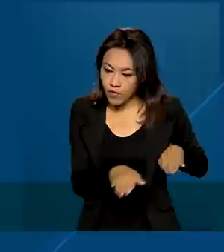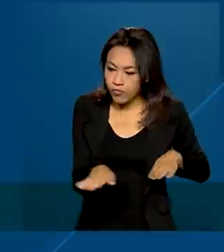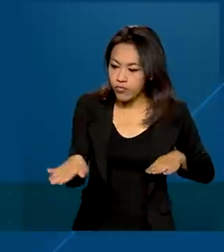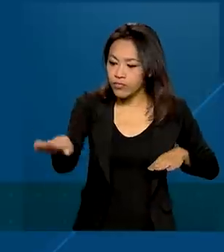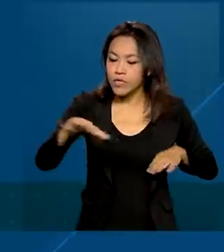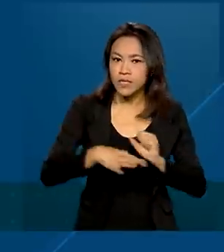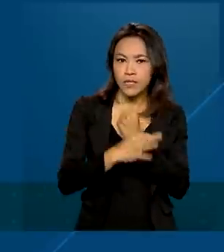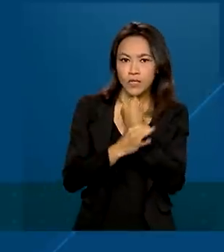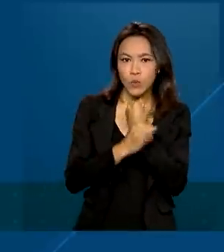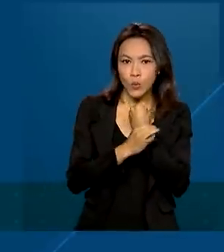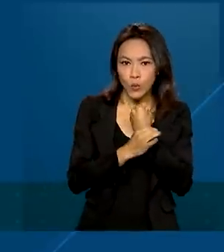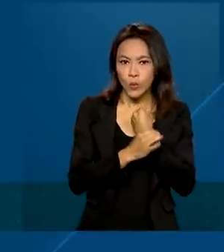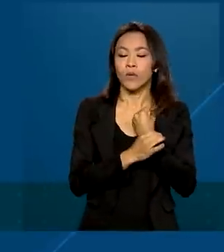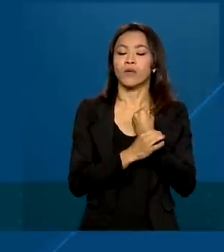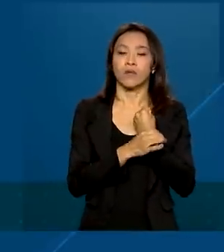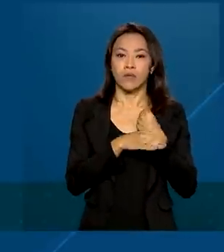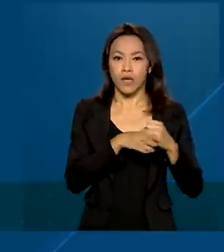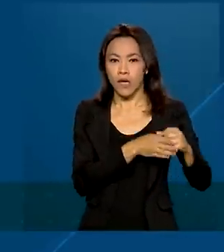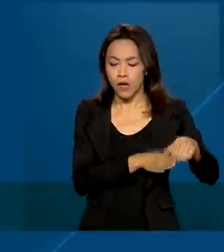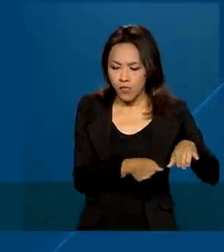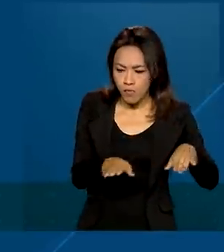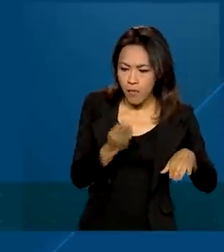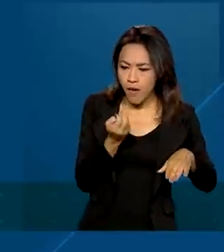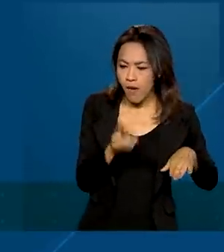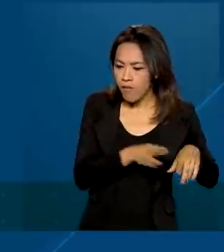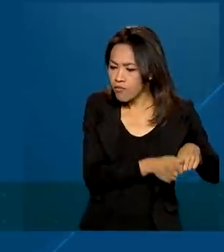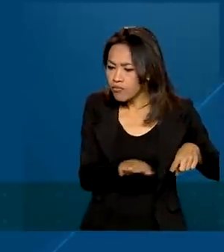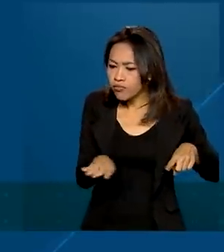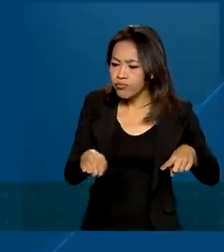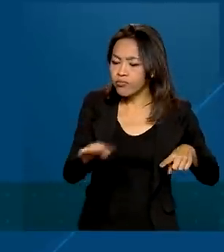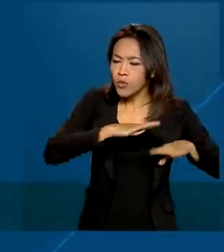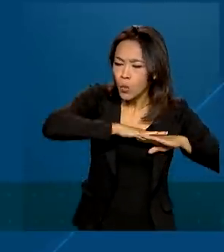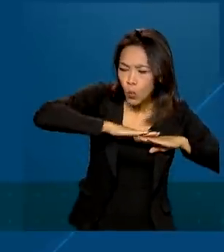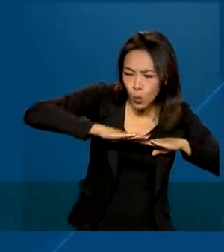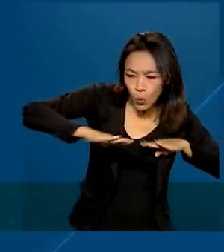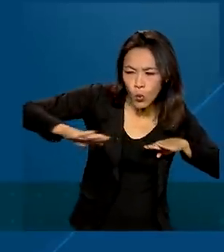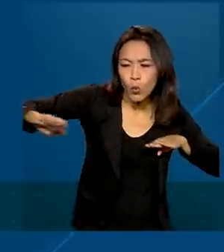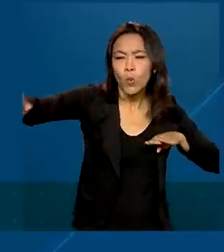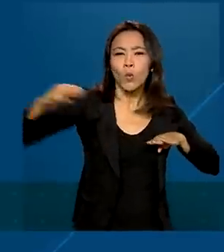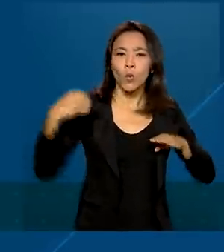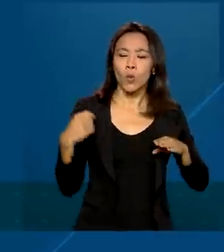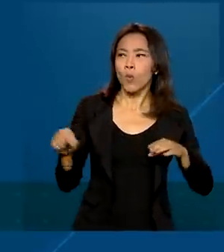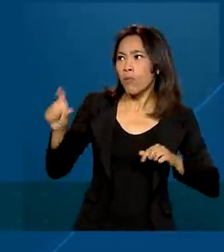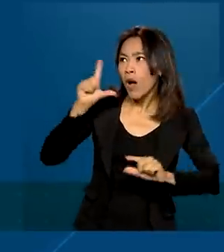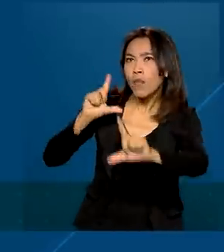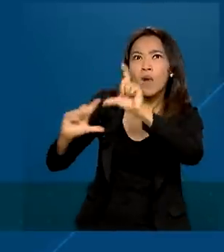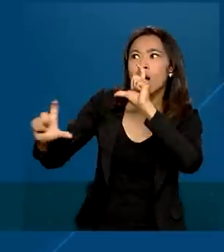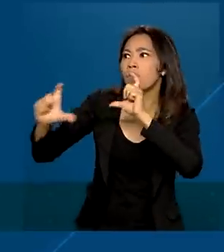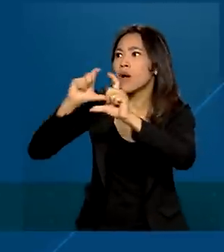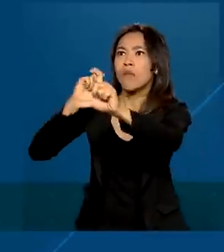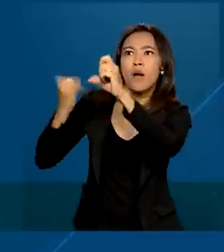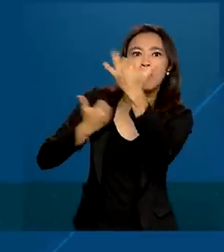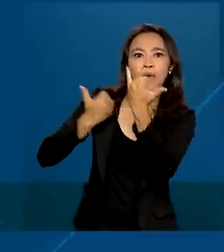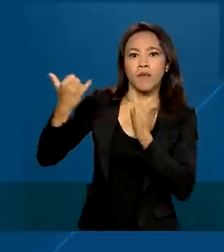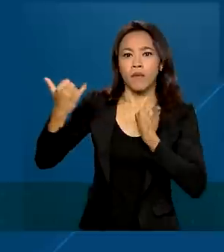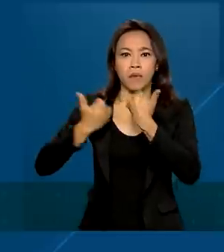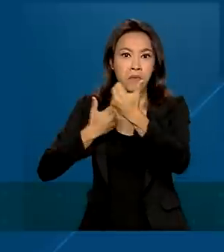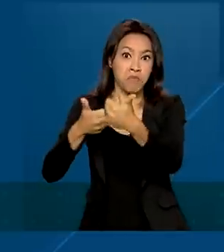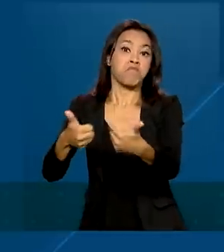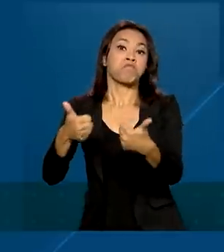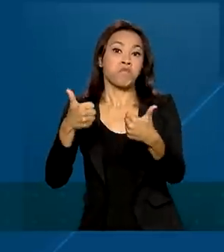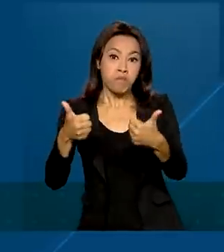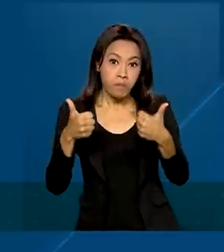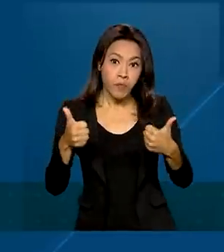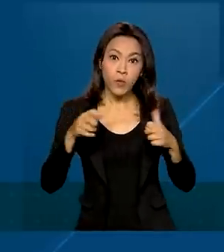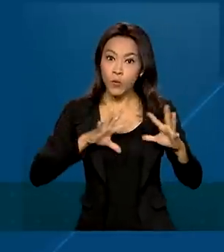com raio de curvatura apropriado, com a pavimentação apropriada, com sinalização vertical, com sinalização horizontal em dia,